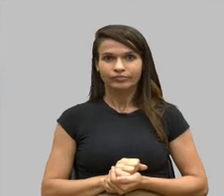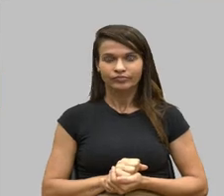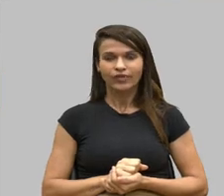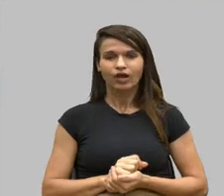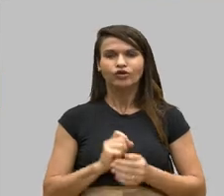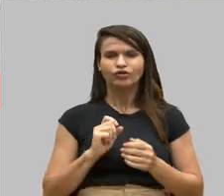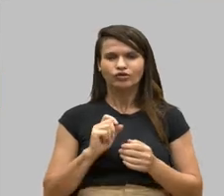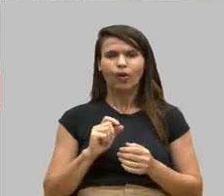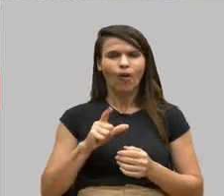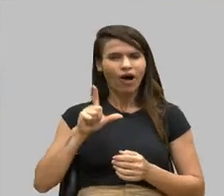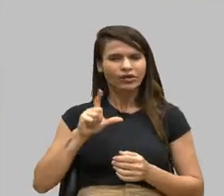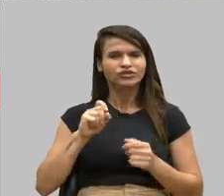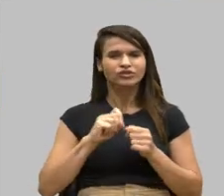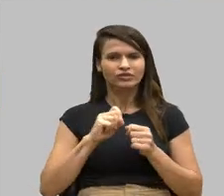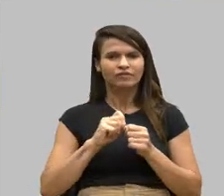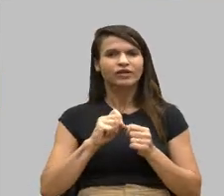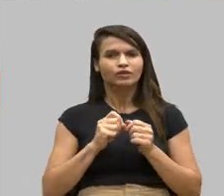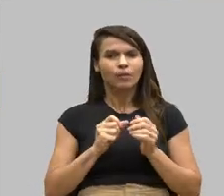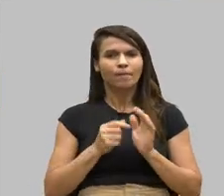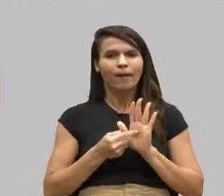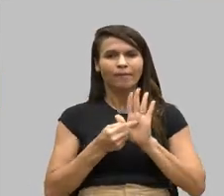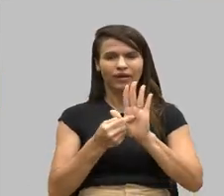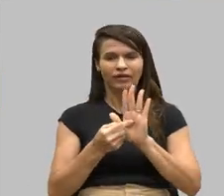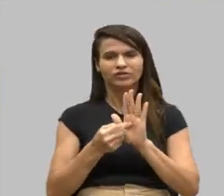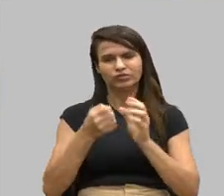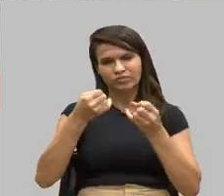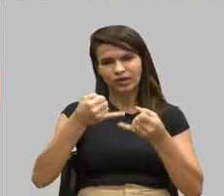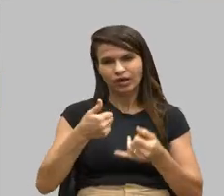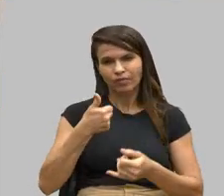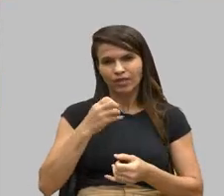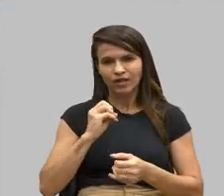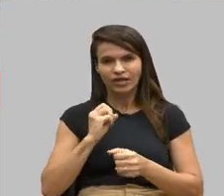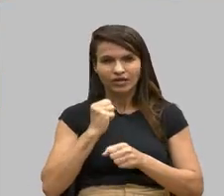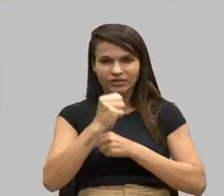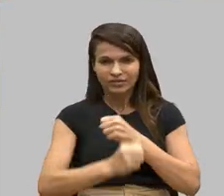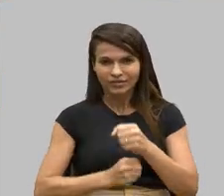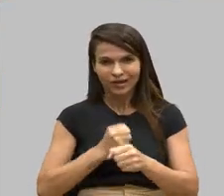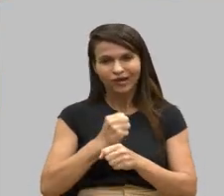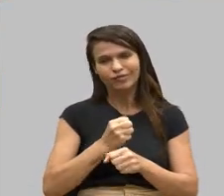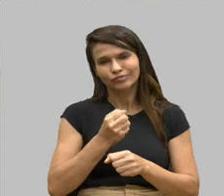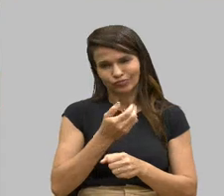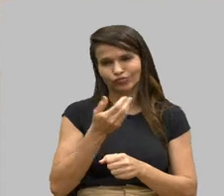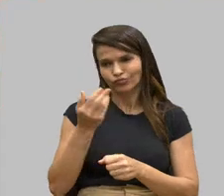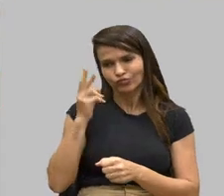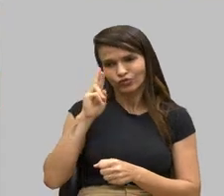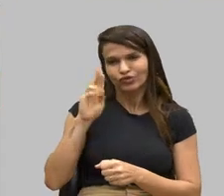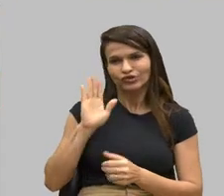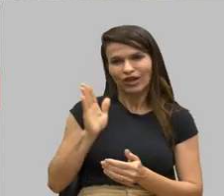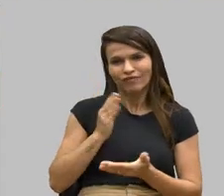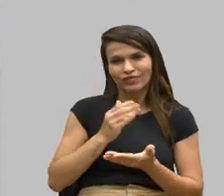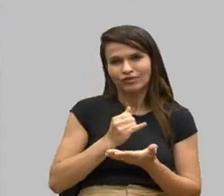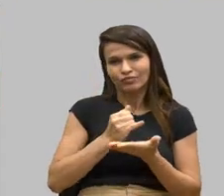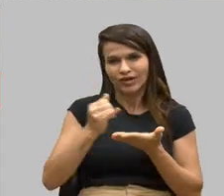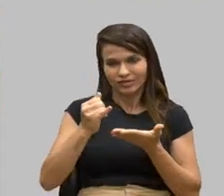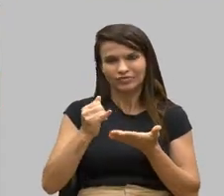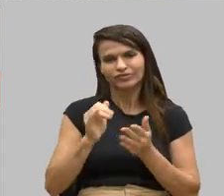uma apresentação falando dos nossos dez anos, mas o senhor já fez a introdução, já foi, acho que,